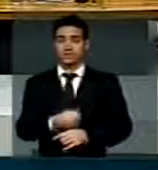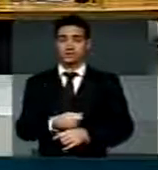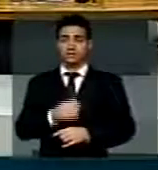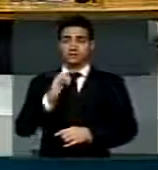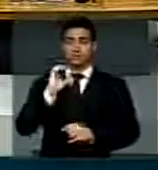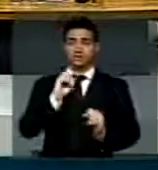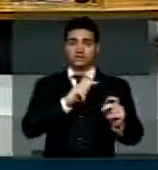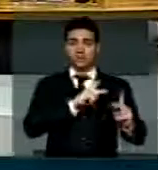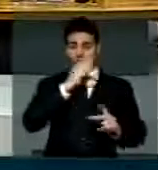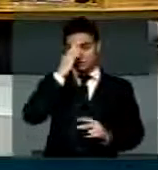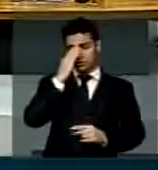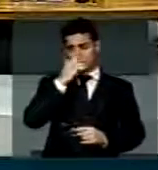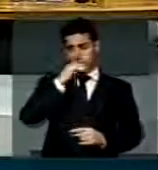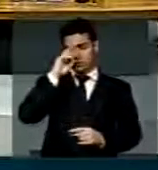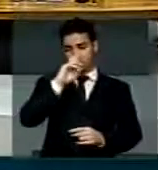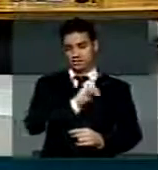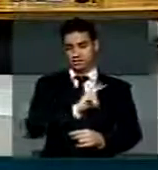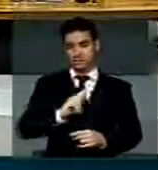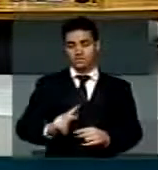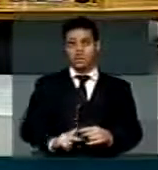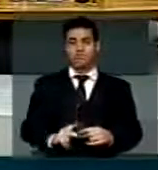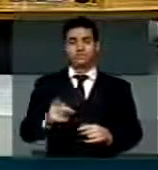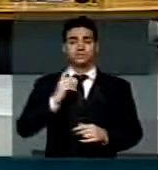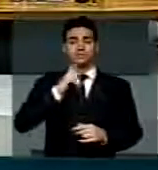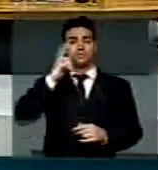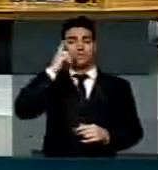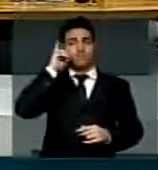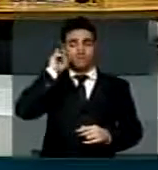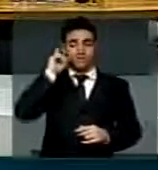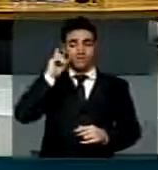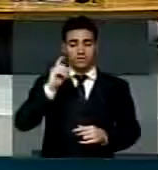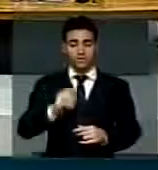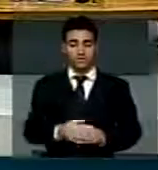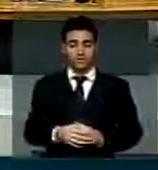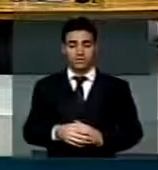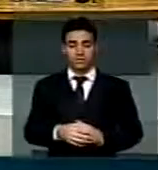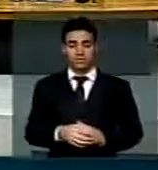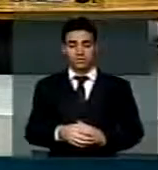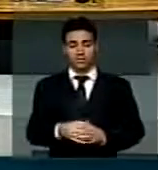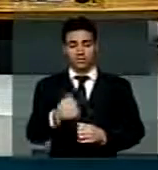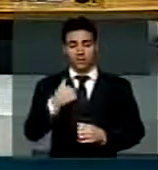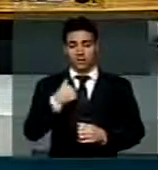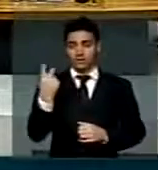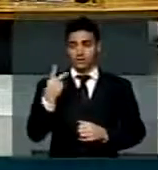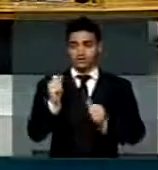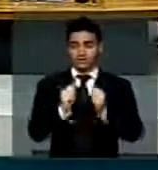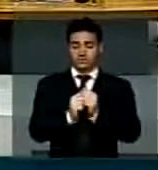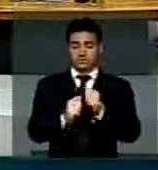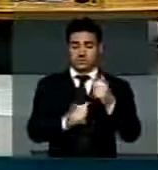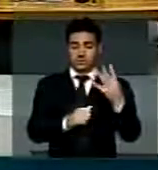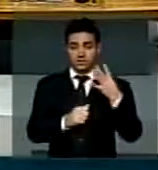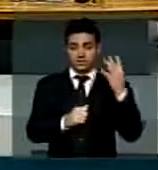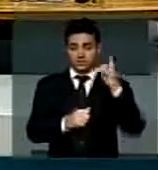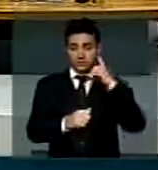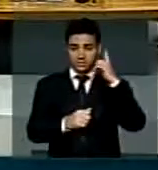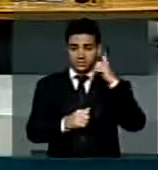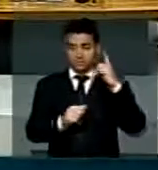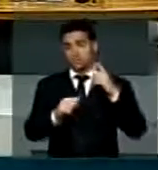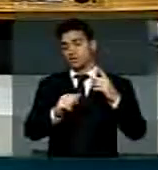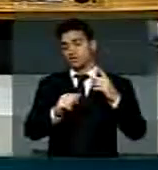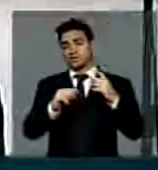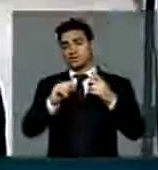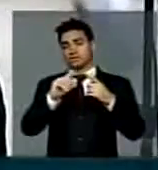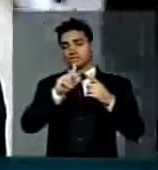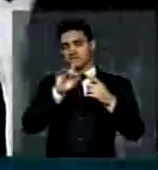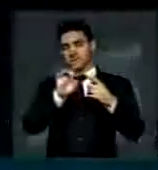Obrigado, obrigado, presidente. Presidente, ontem, eu e mais quatro deputados, deputado Zé Geraldo, Domingos